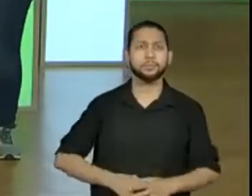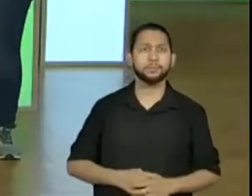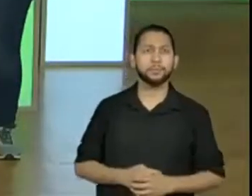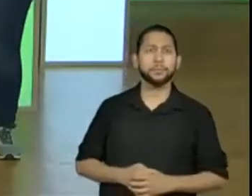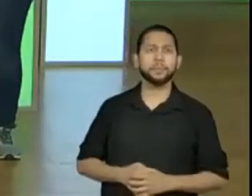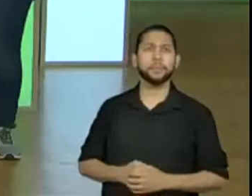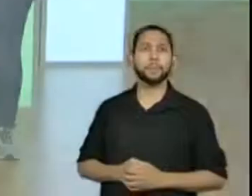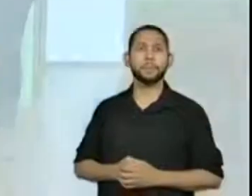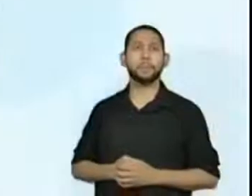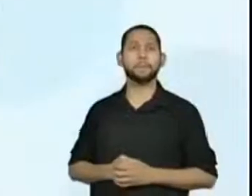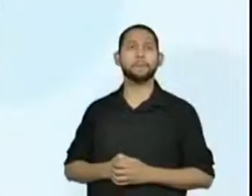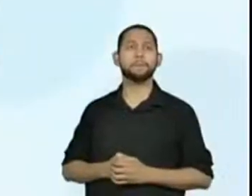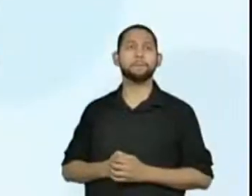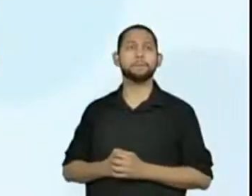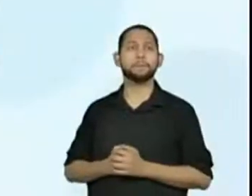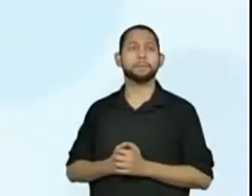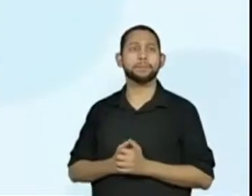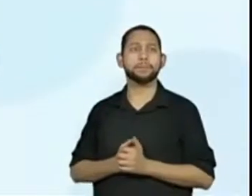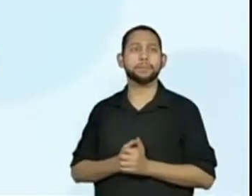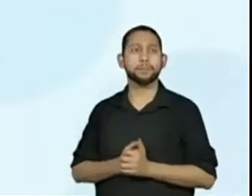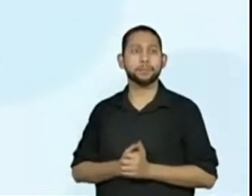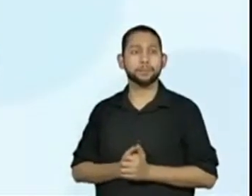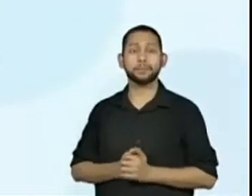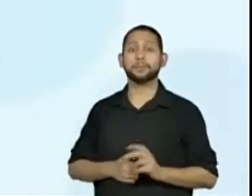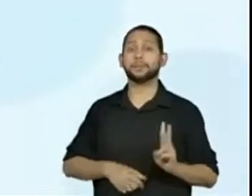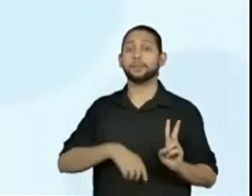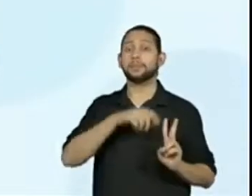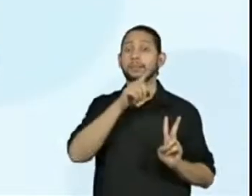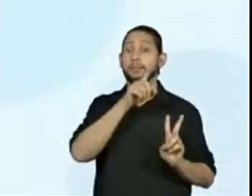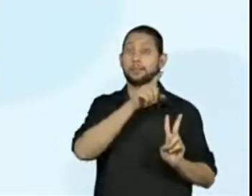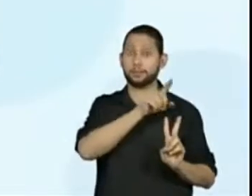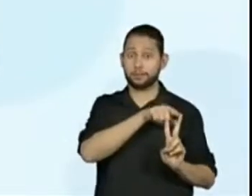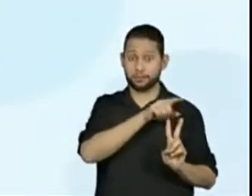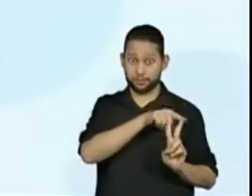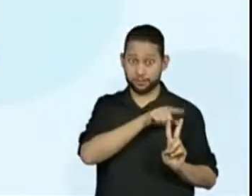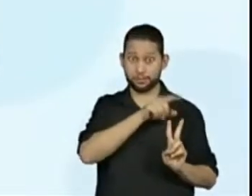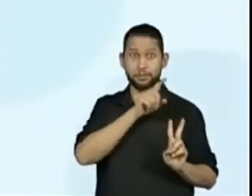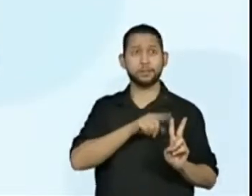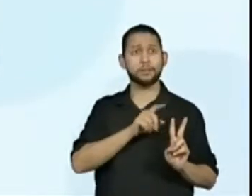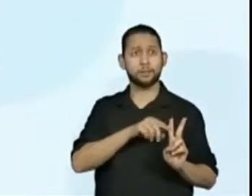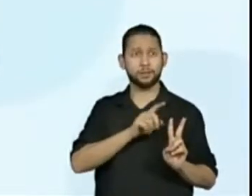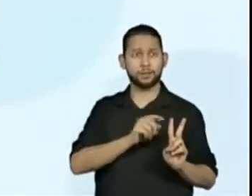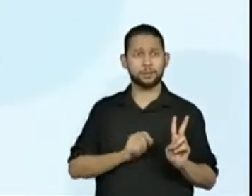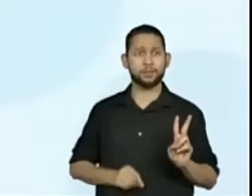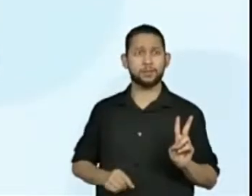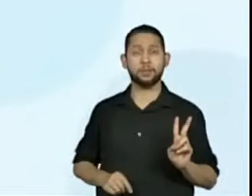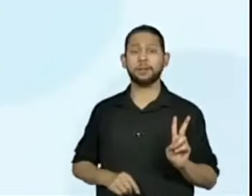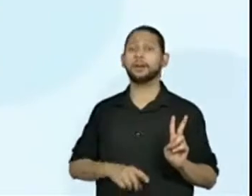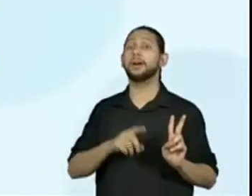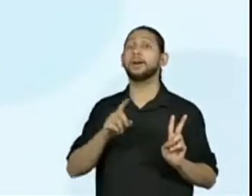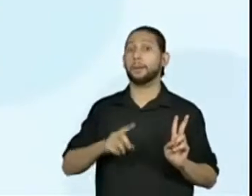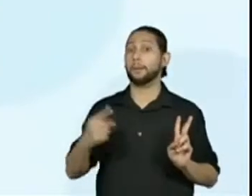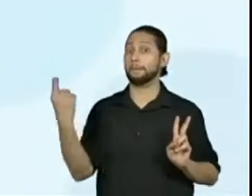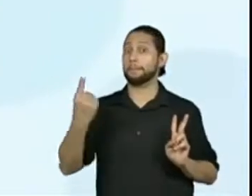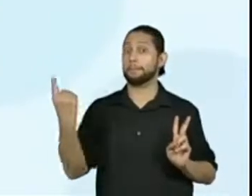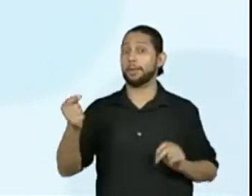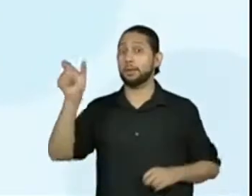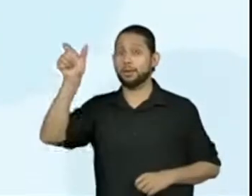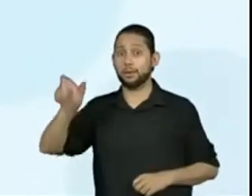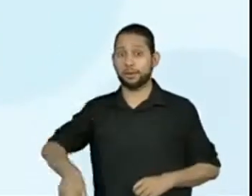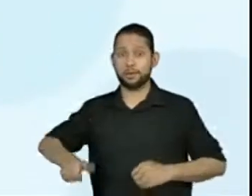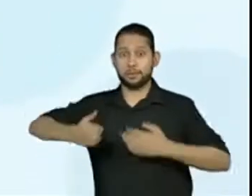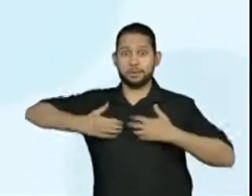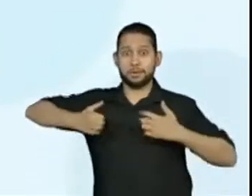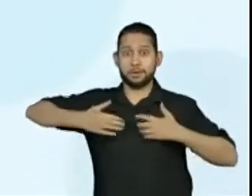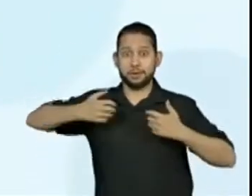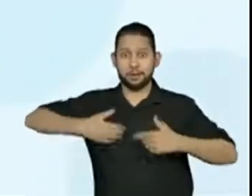Ok. O primeiro foi levado ao rei. E aí, ele vai começar, já ele começa falando,